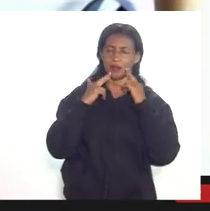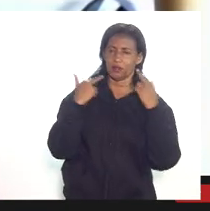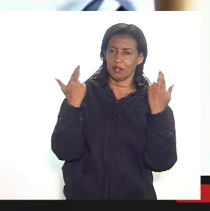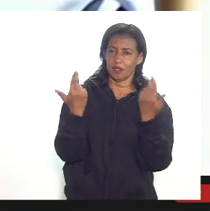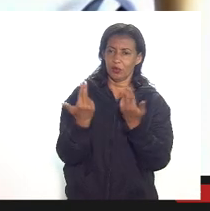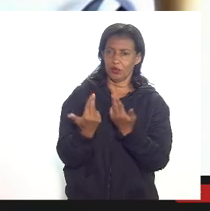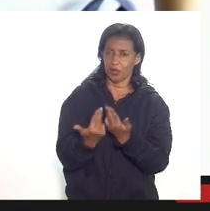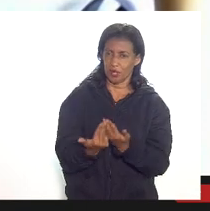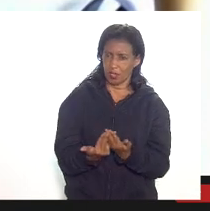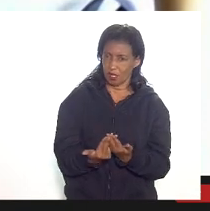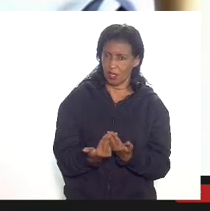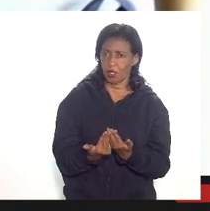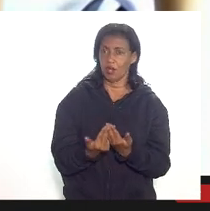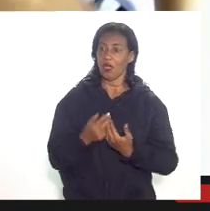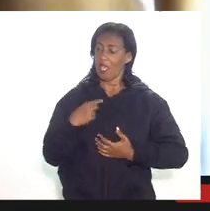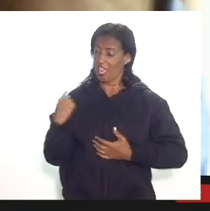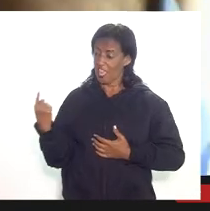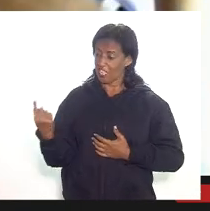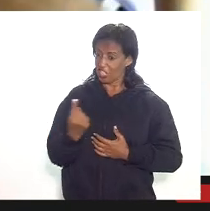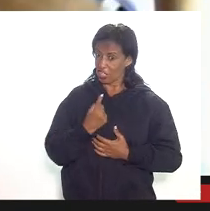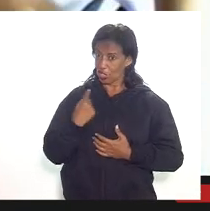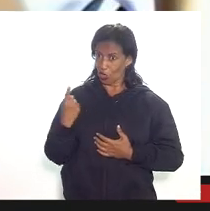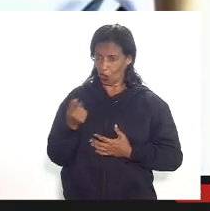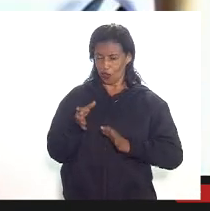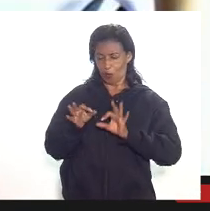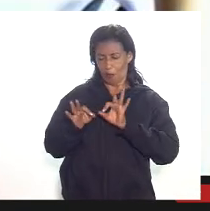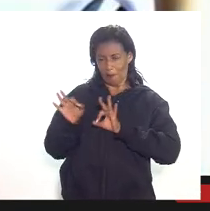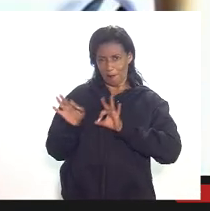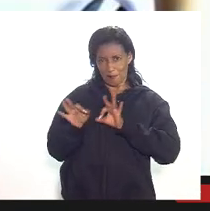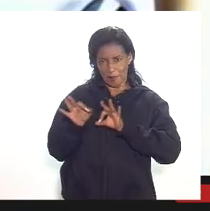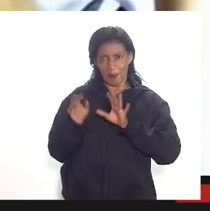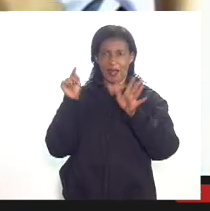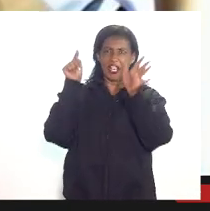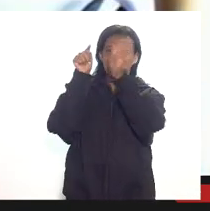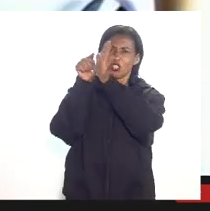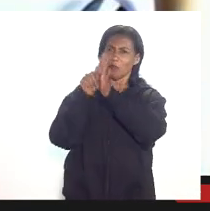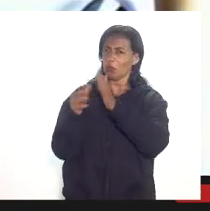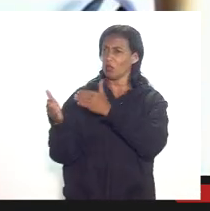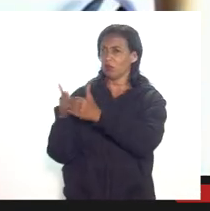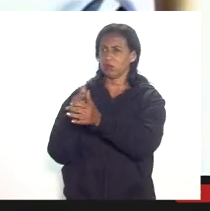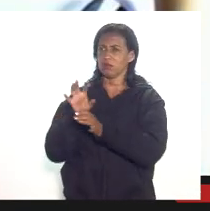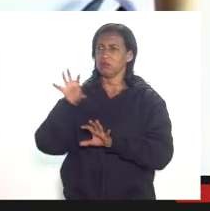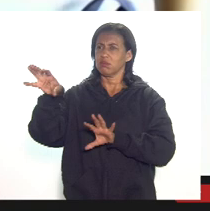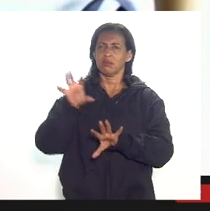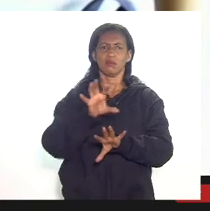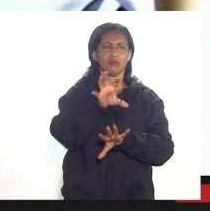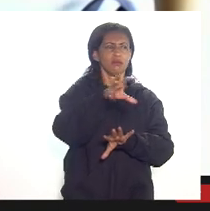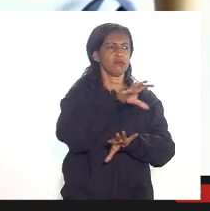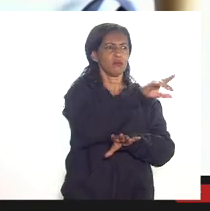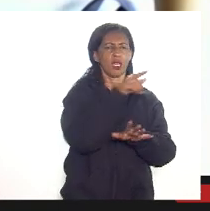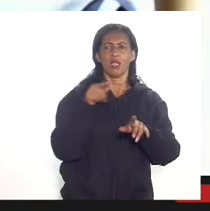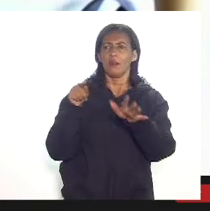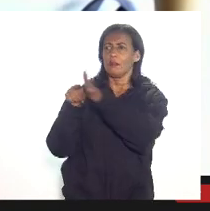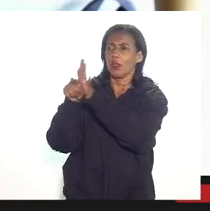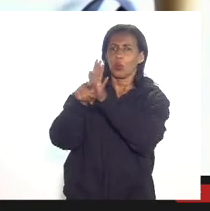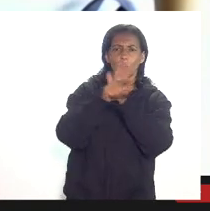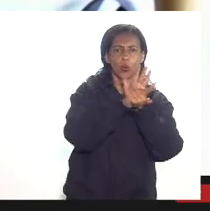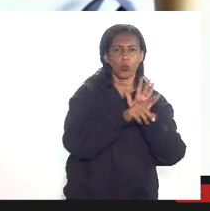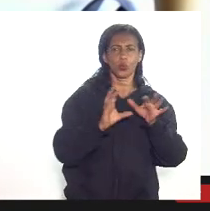nós faríamos as perguntas formais a quem quer que seja porque o senhor por exemplo